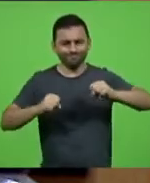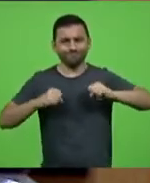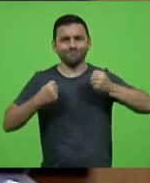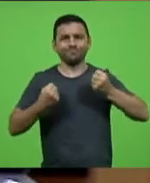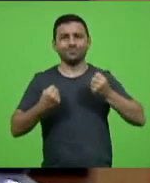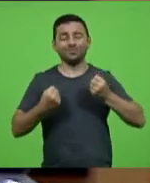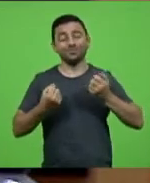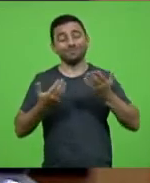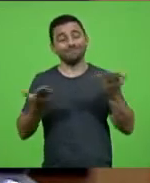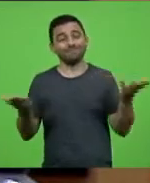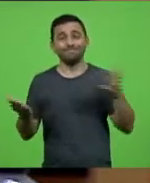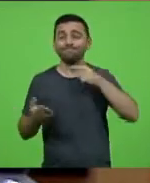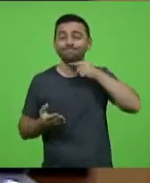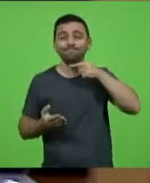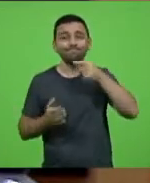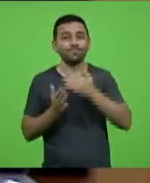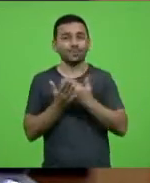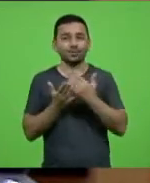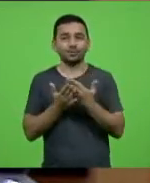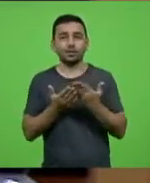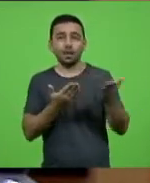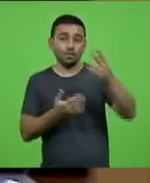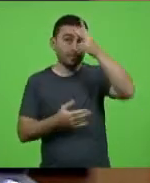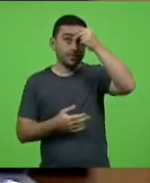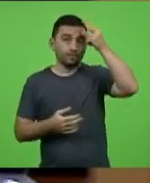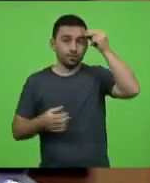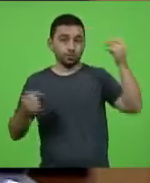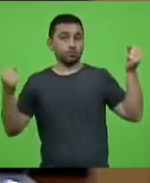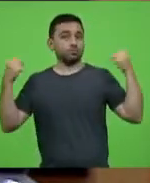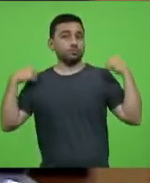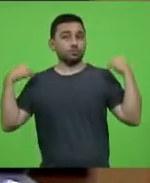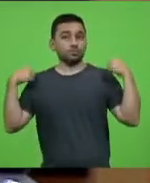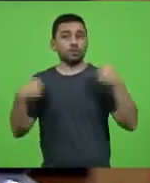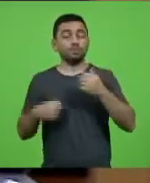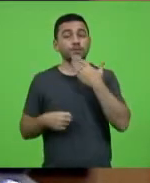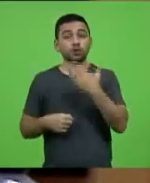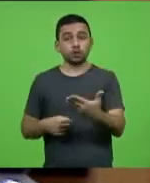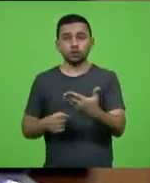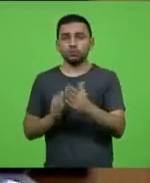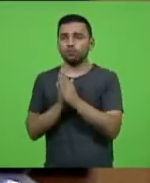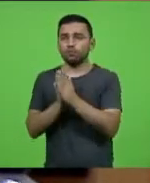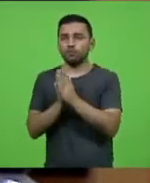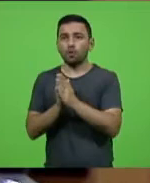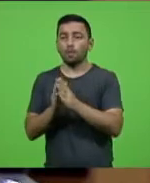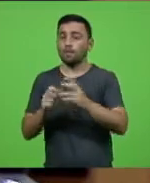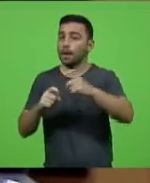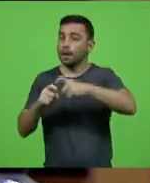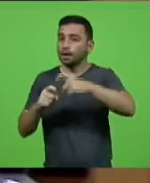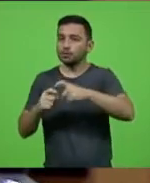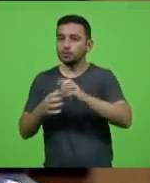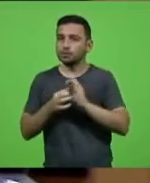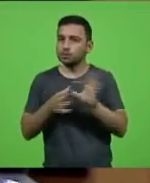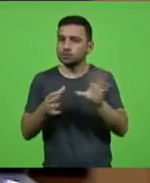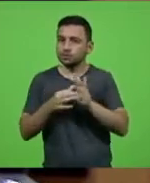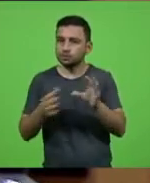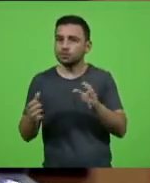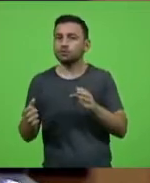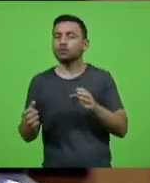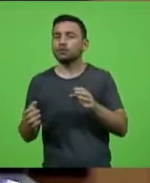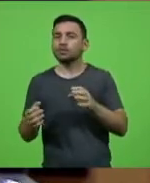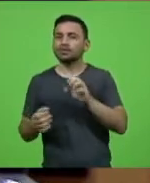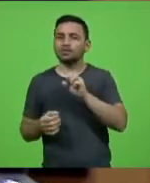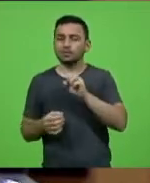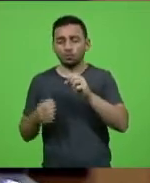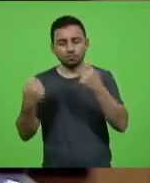Já o prefeito Chapecó pediu autorização para contratar os médicos que estão sem renovar o seu